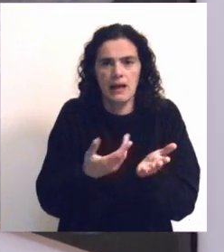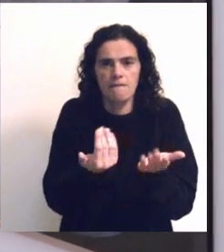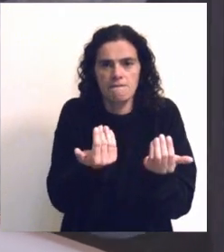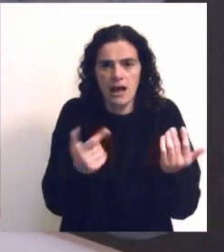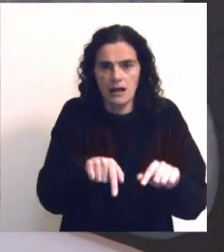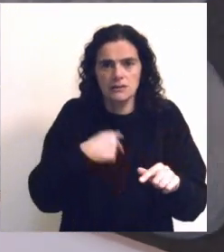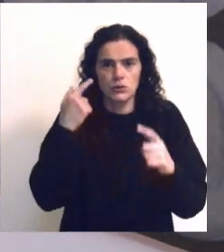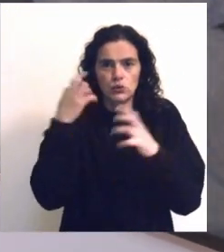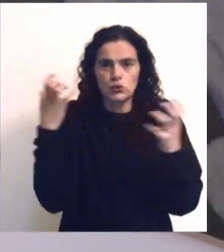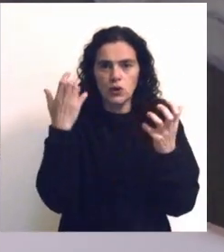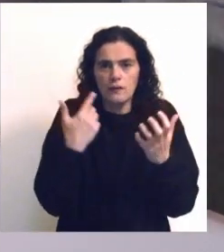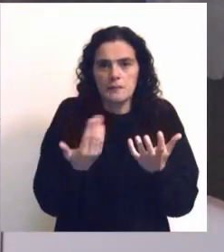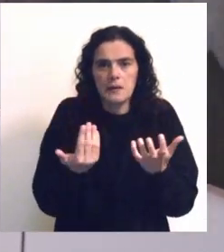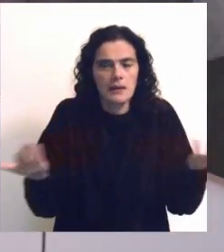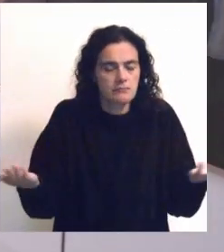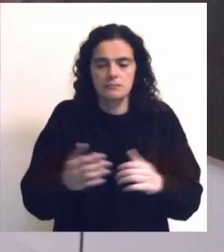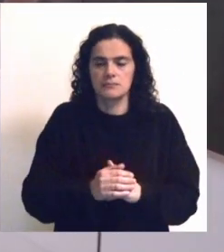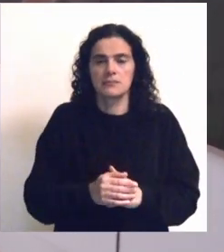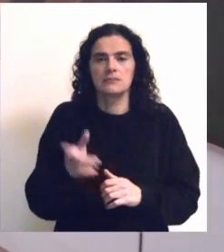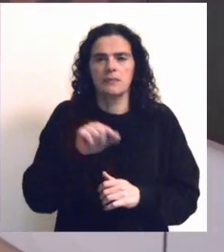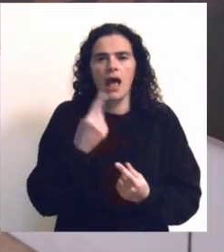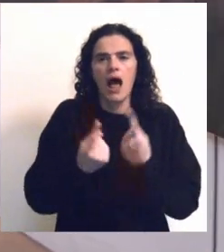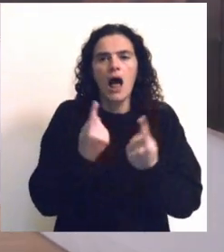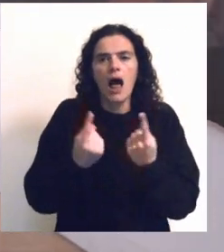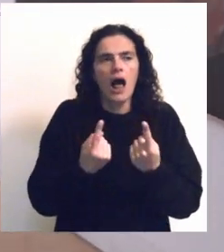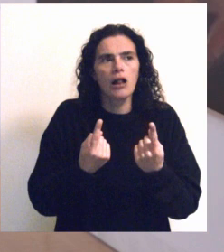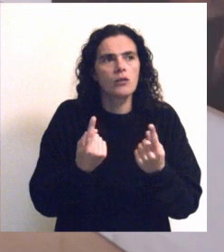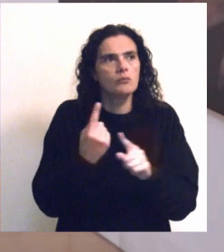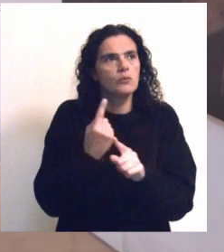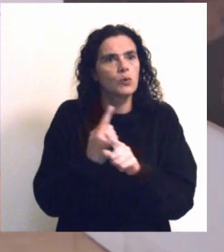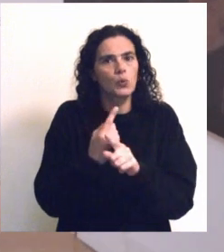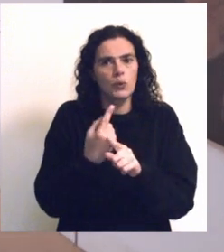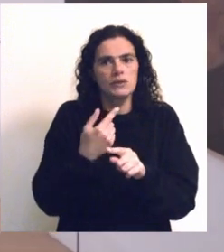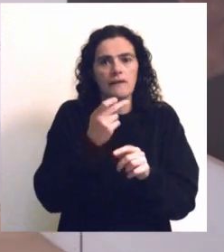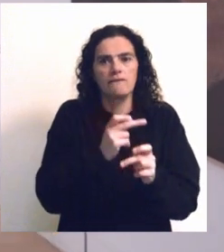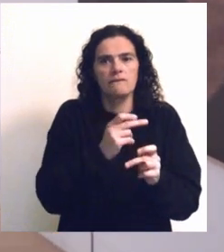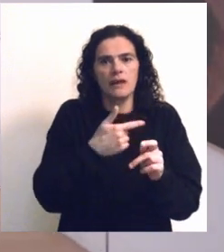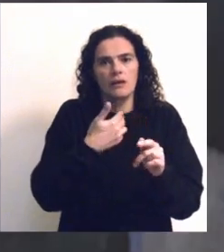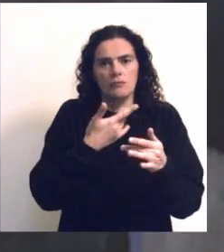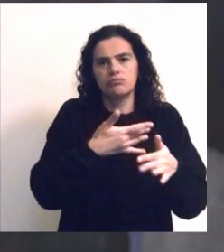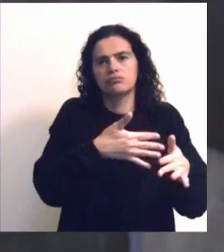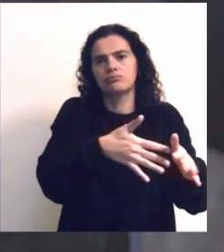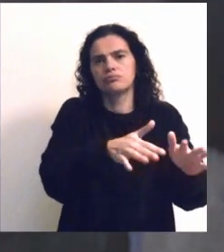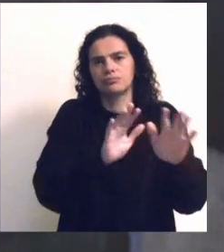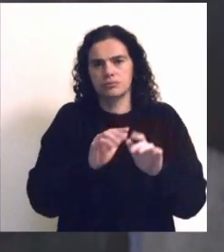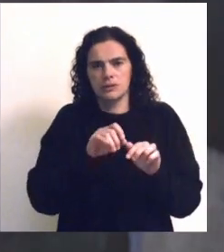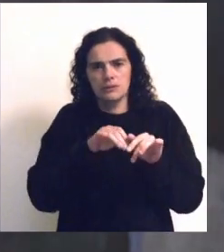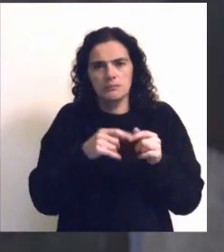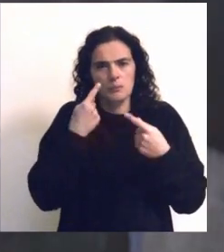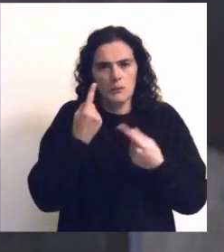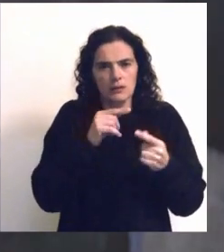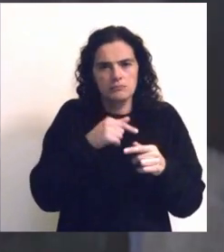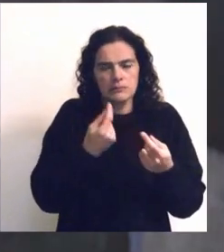a ausência do som, a ausência de algo que deixou rastos. É uma obra que